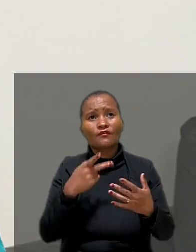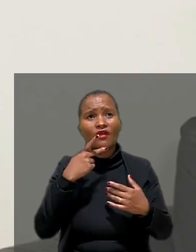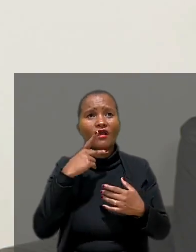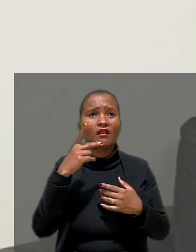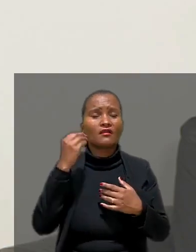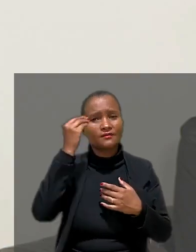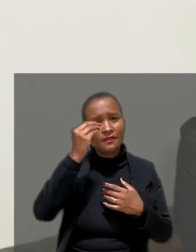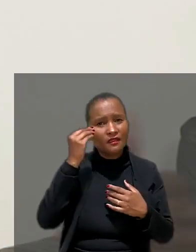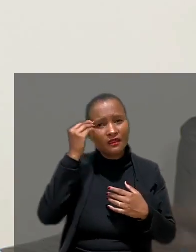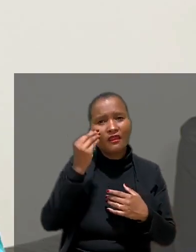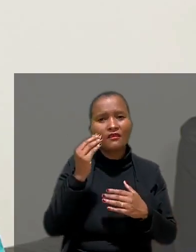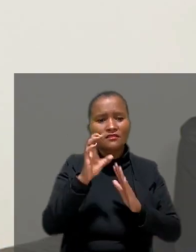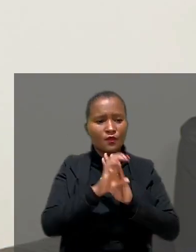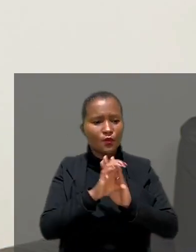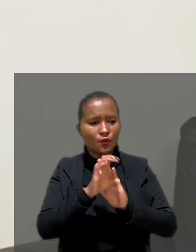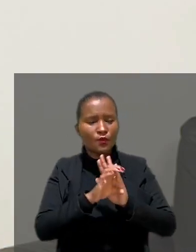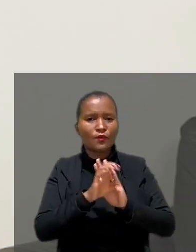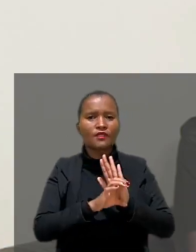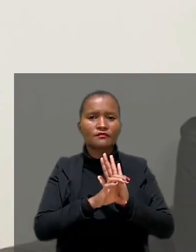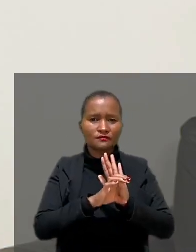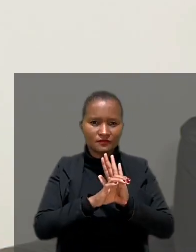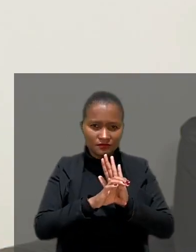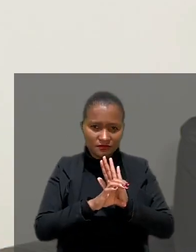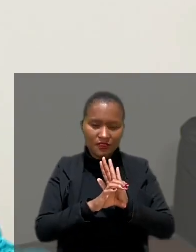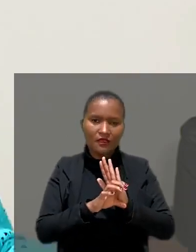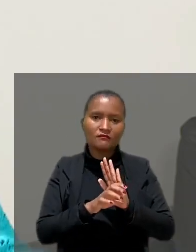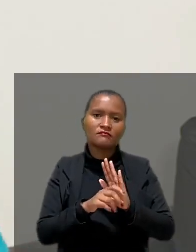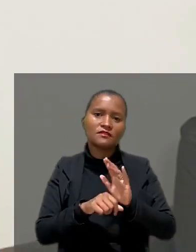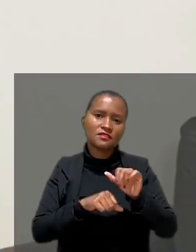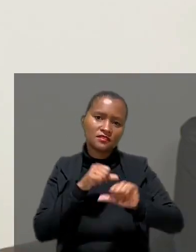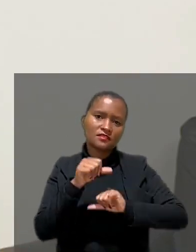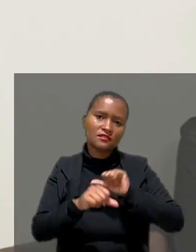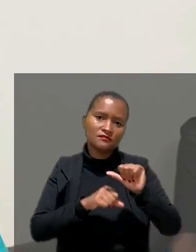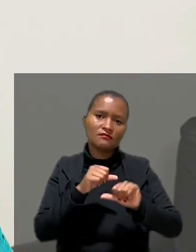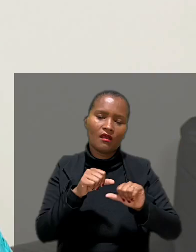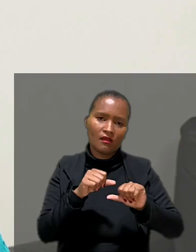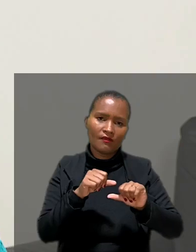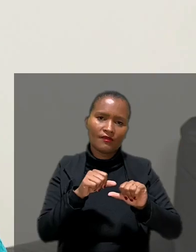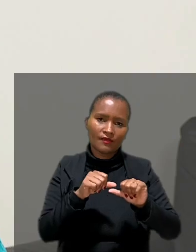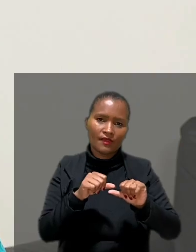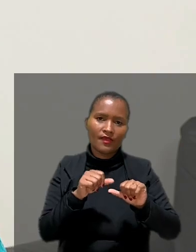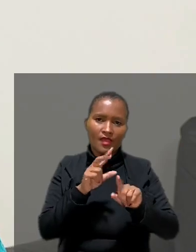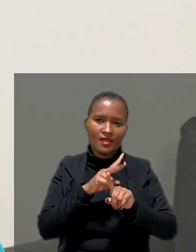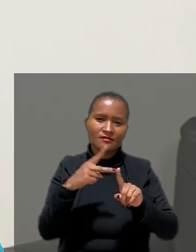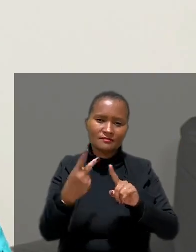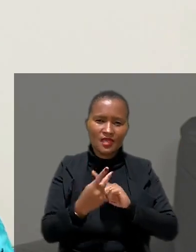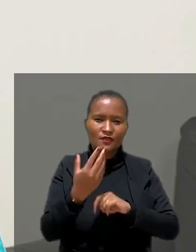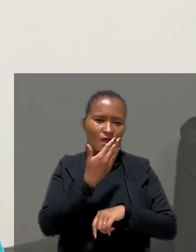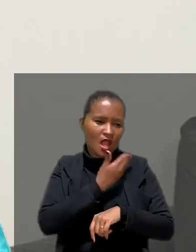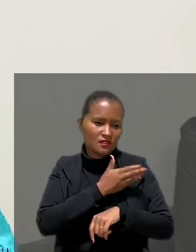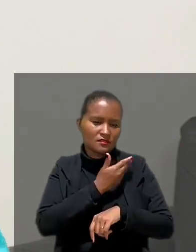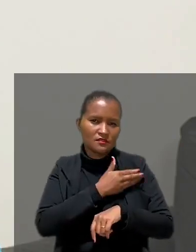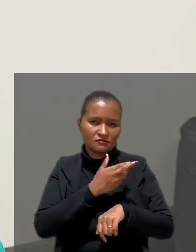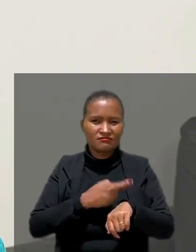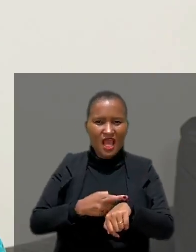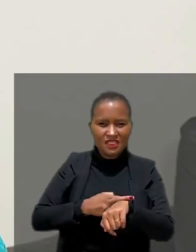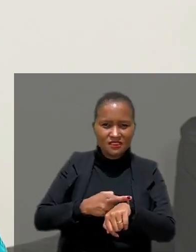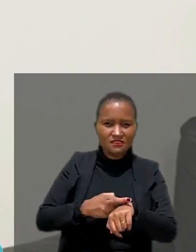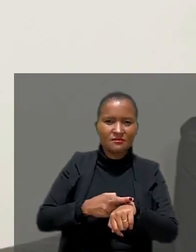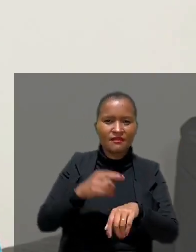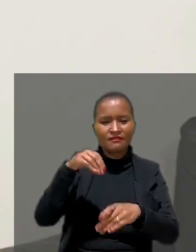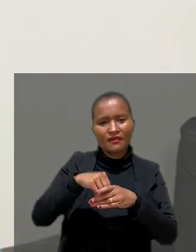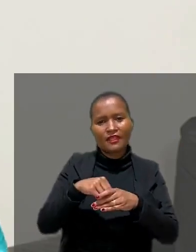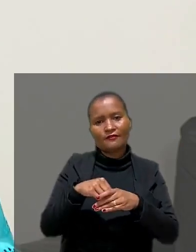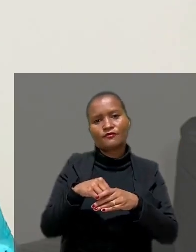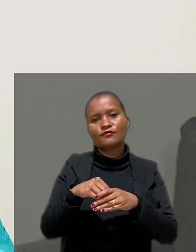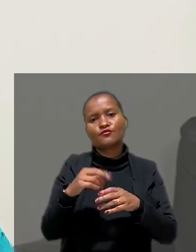experiência, de currículo, que acabam se tornando aspectos racistas dentro de uma relação